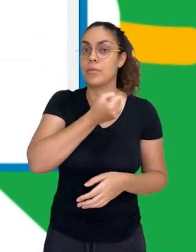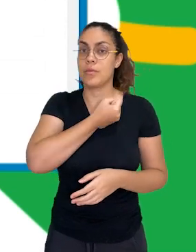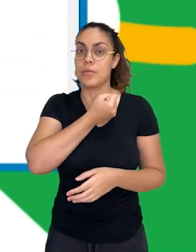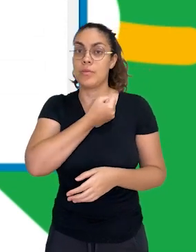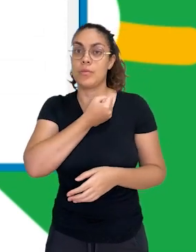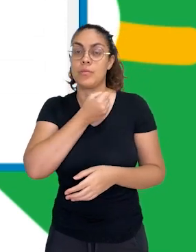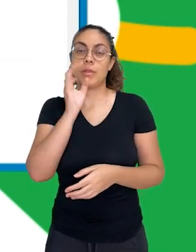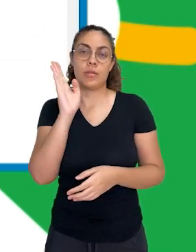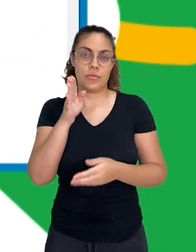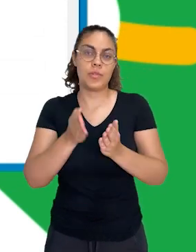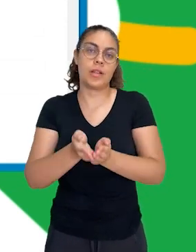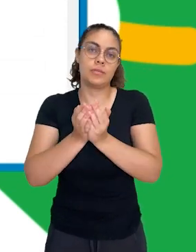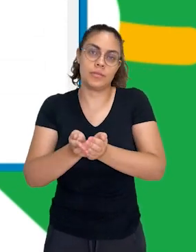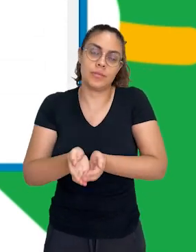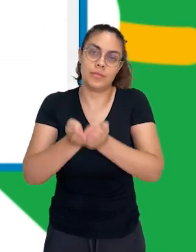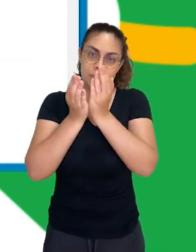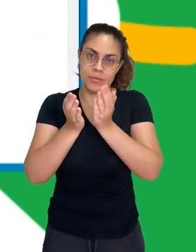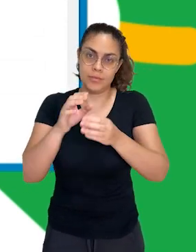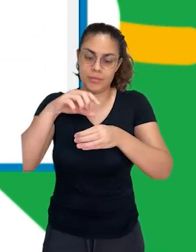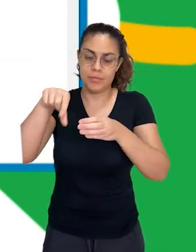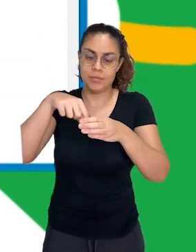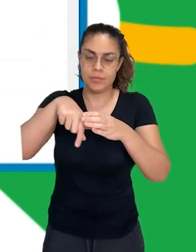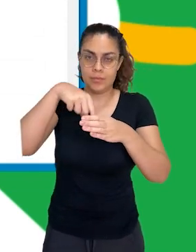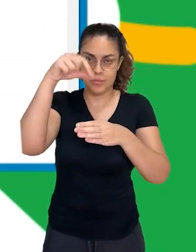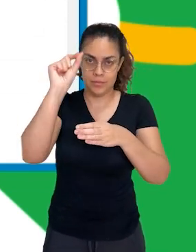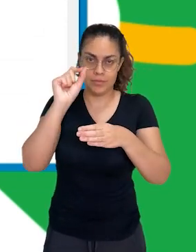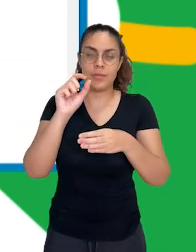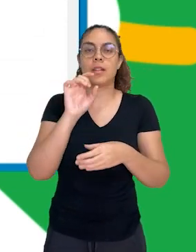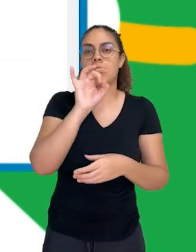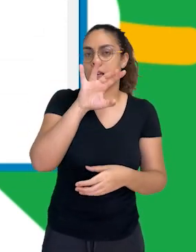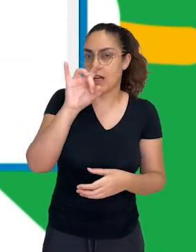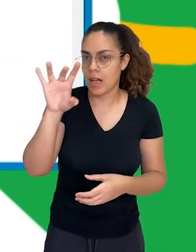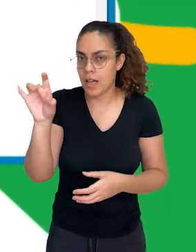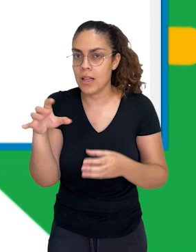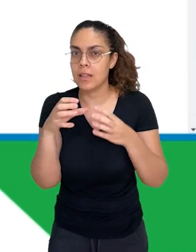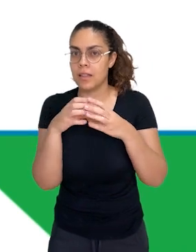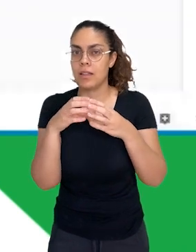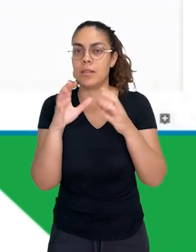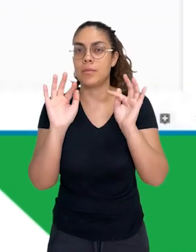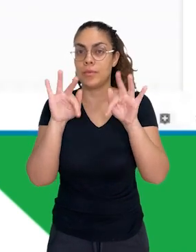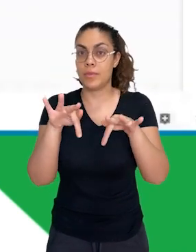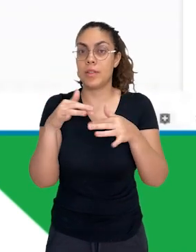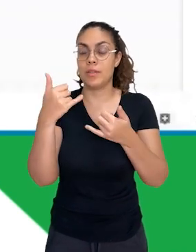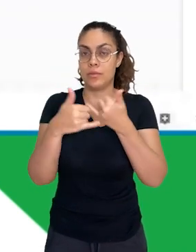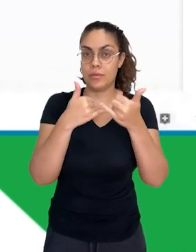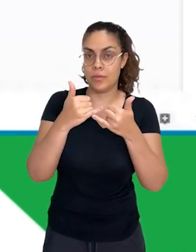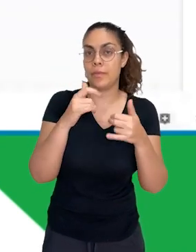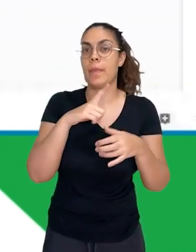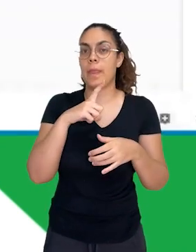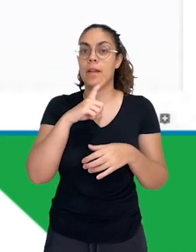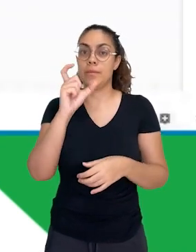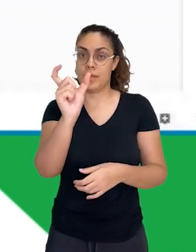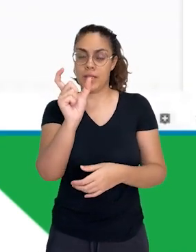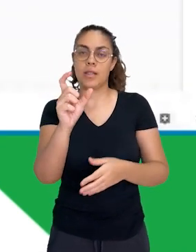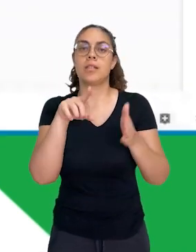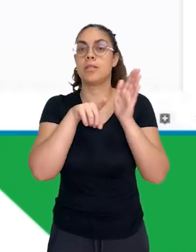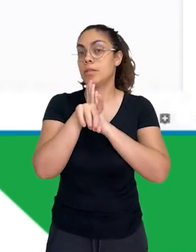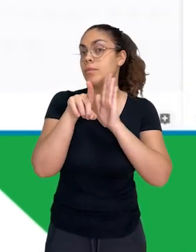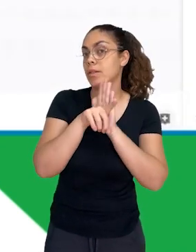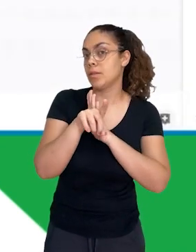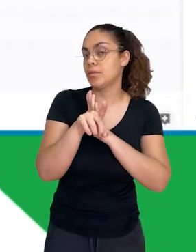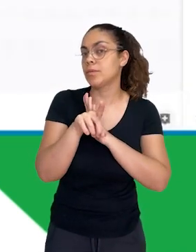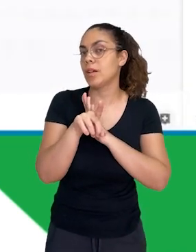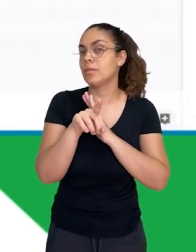automaticamente já vai ser sorteado e assim sucessivamente por cada equipe até o final do jogo. Temos ainda os cartões de perguntas, tá?